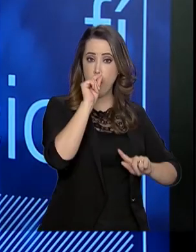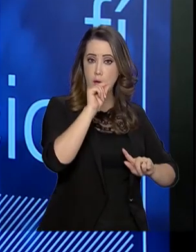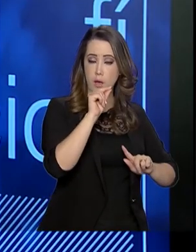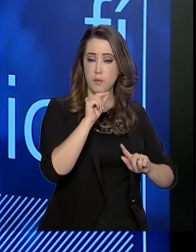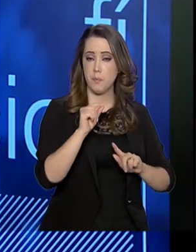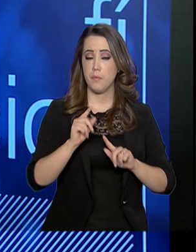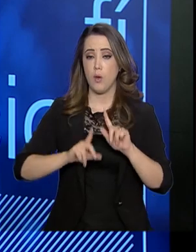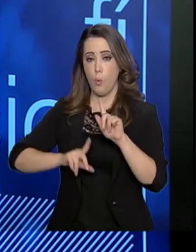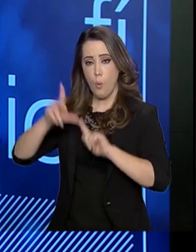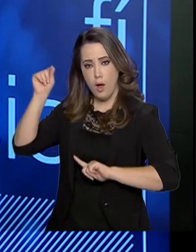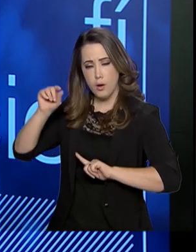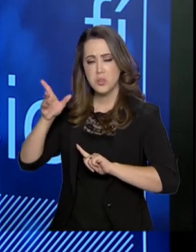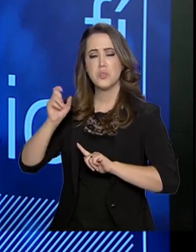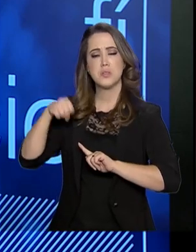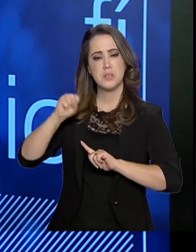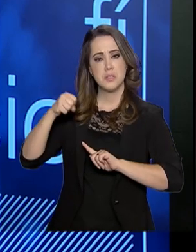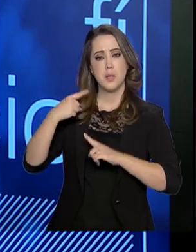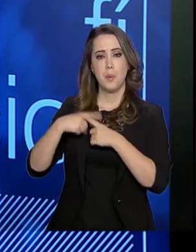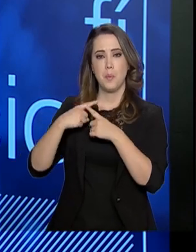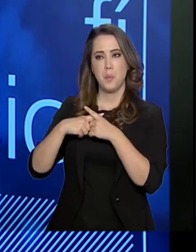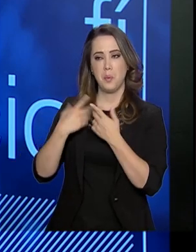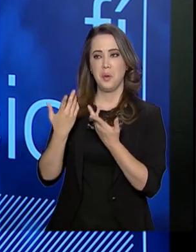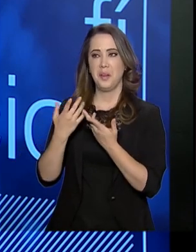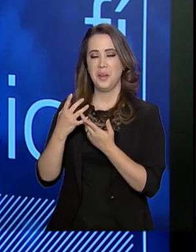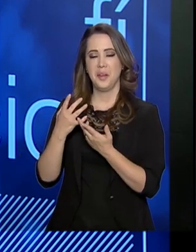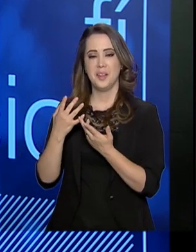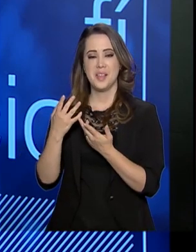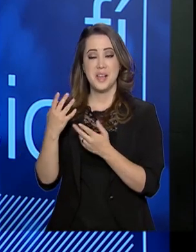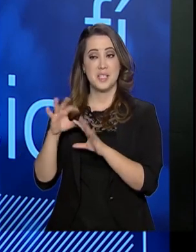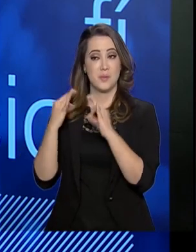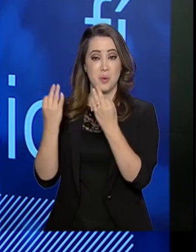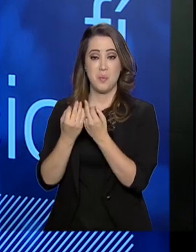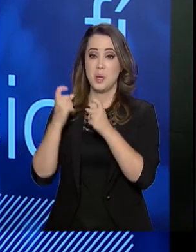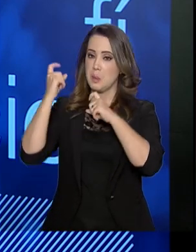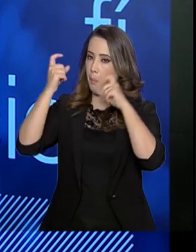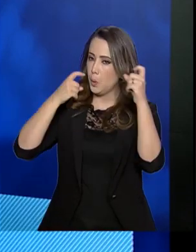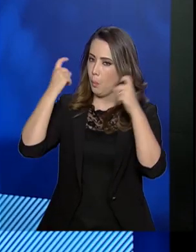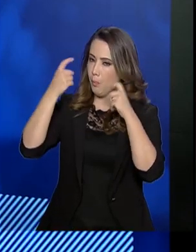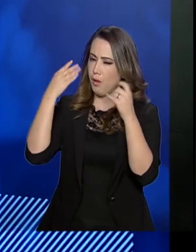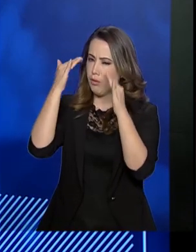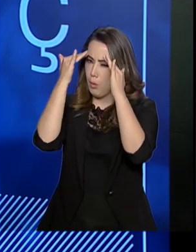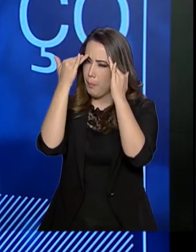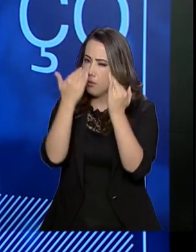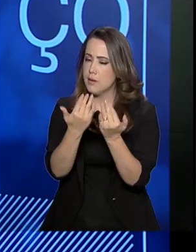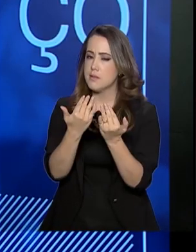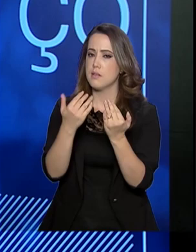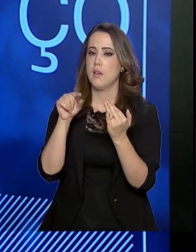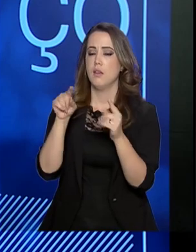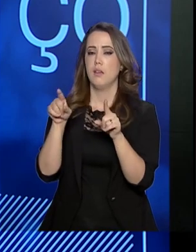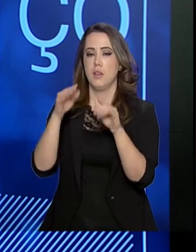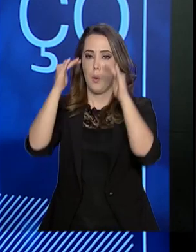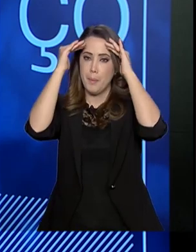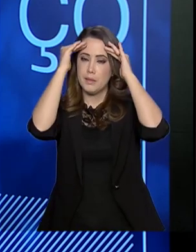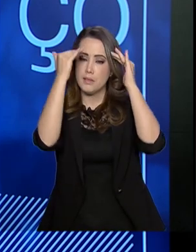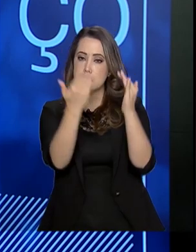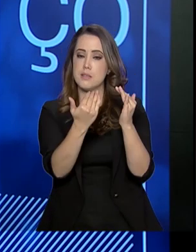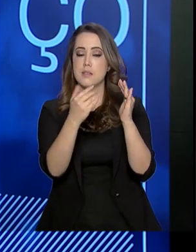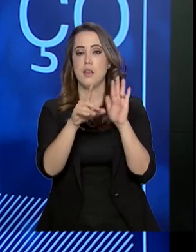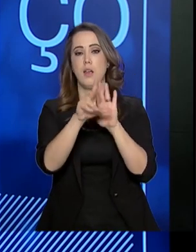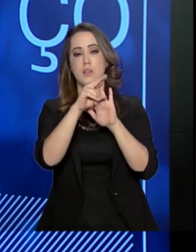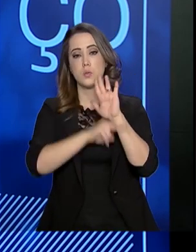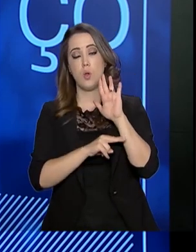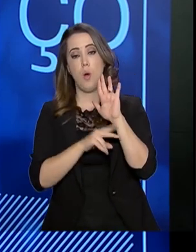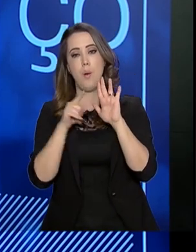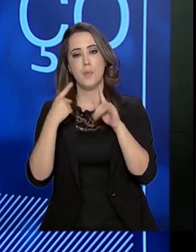importante porque as famílias se preocupam em cumpri-las. As famílias, esse dever de casa, essa responsabilidade